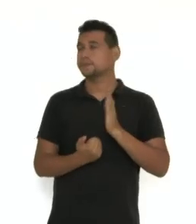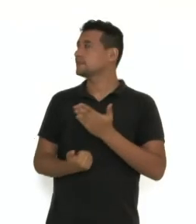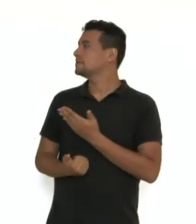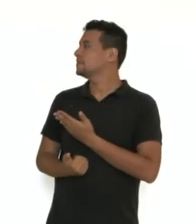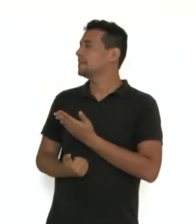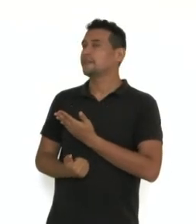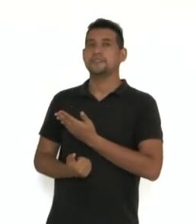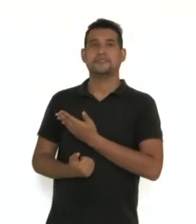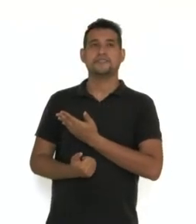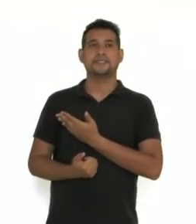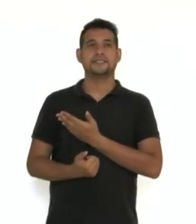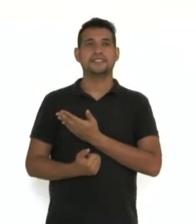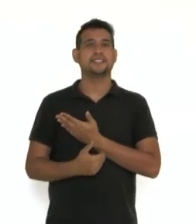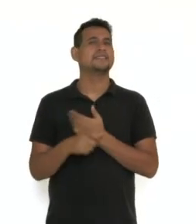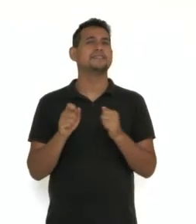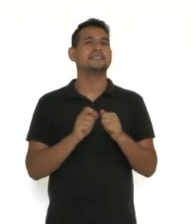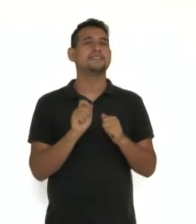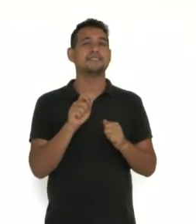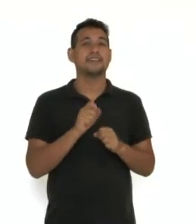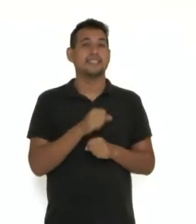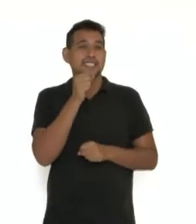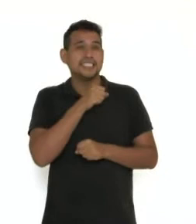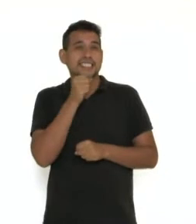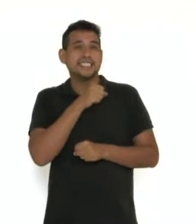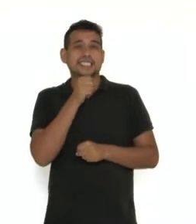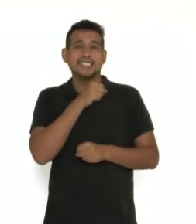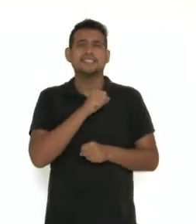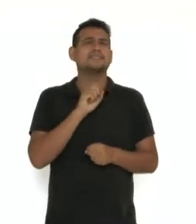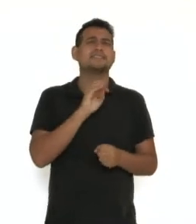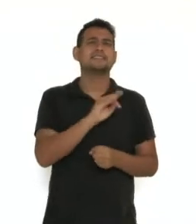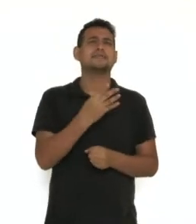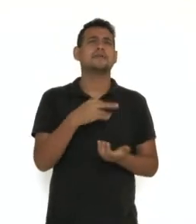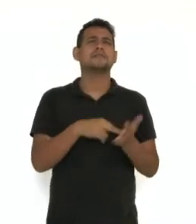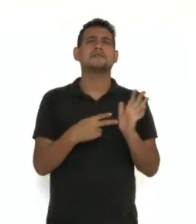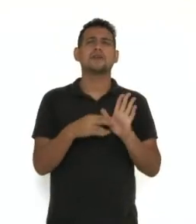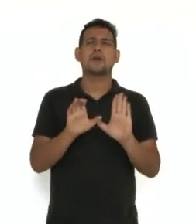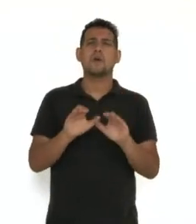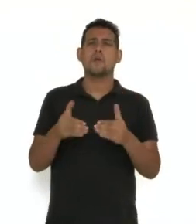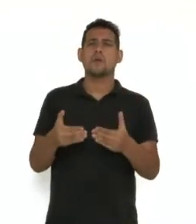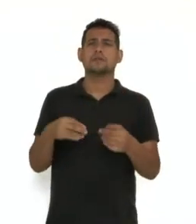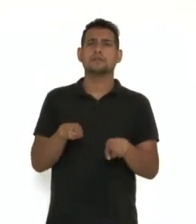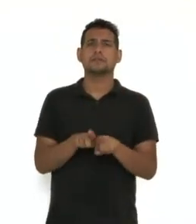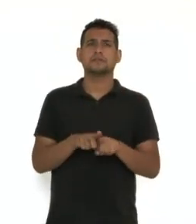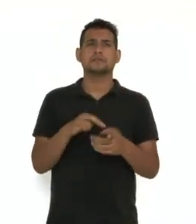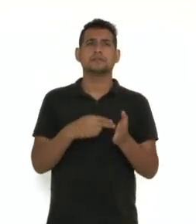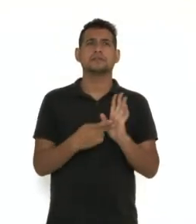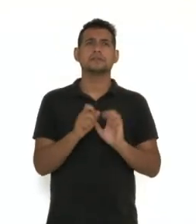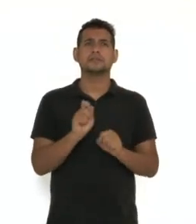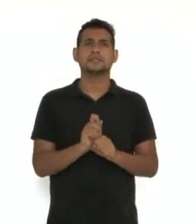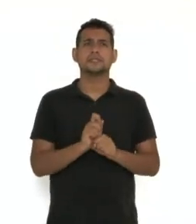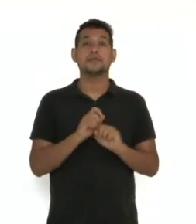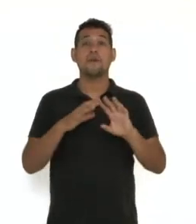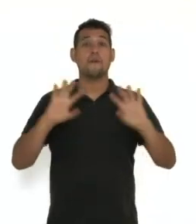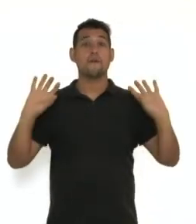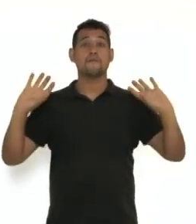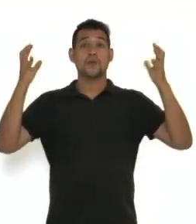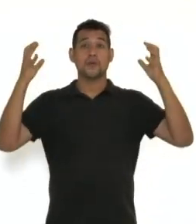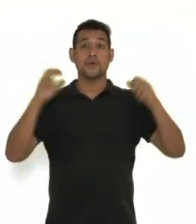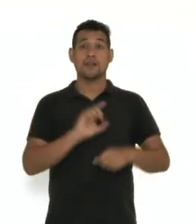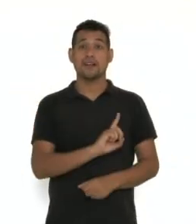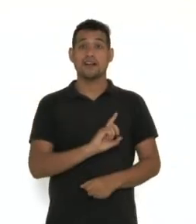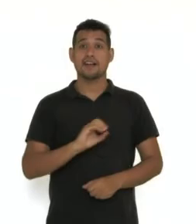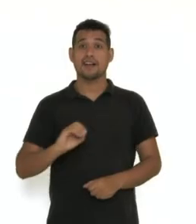o Tito Vilhalva, ancião do Tequá, Tequá significa aldeia, Guiracroca comemorou 100